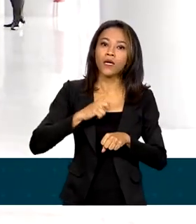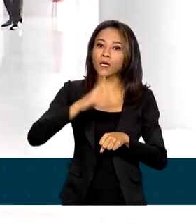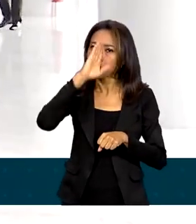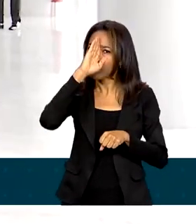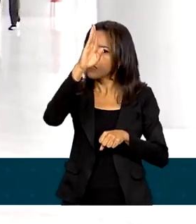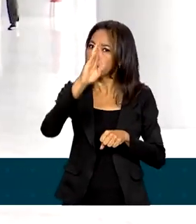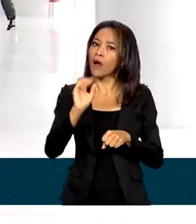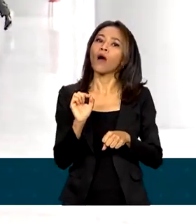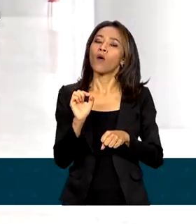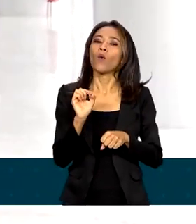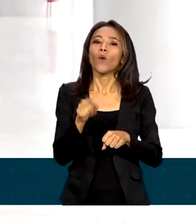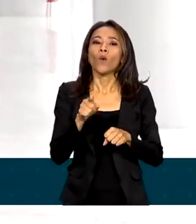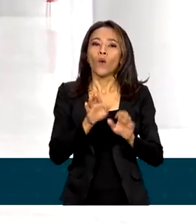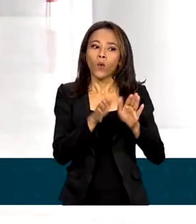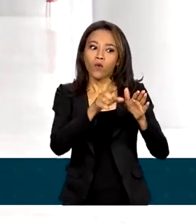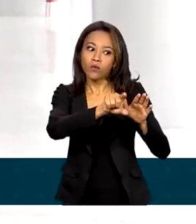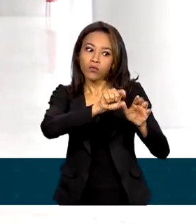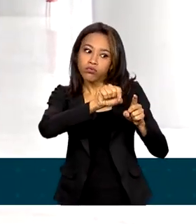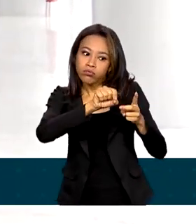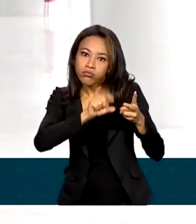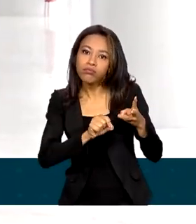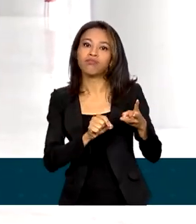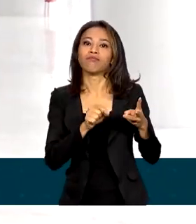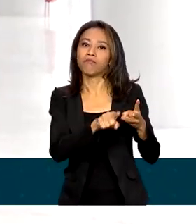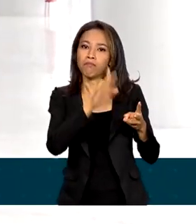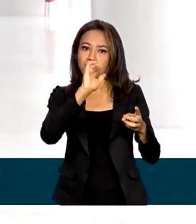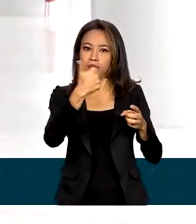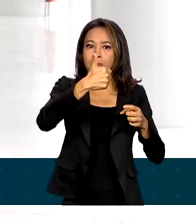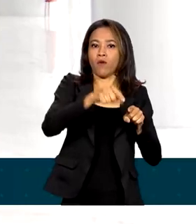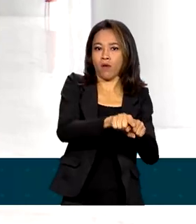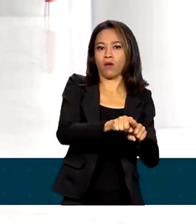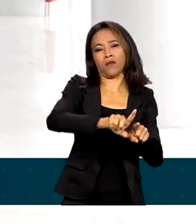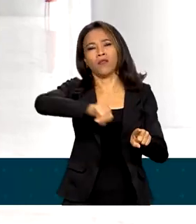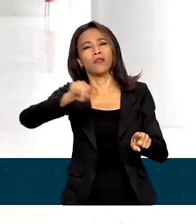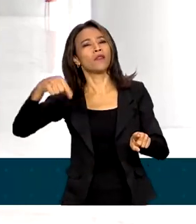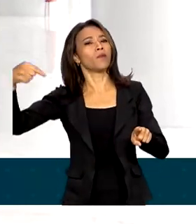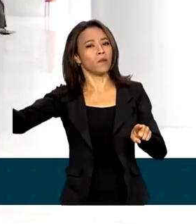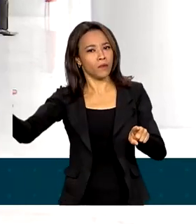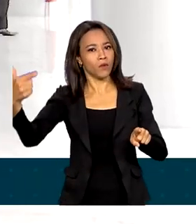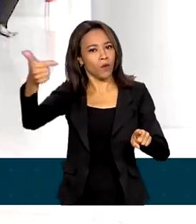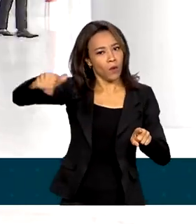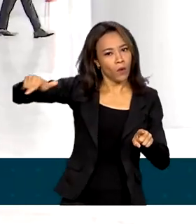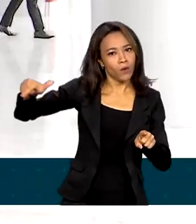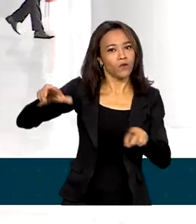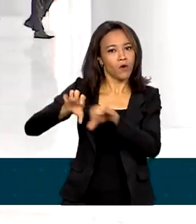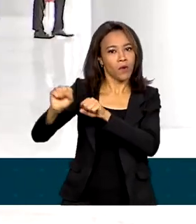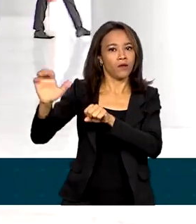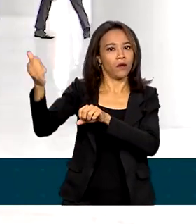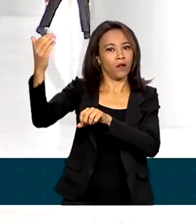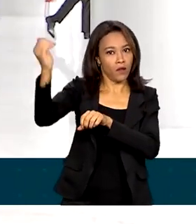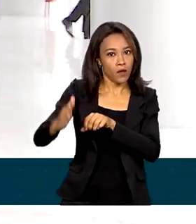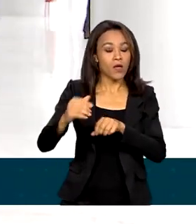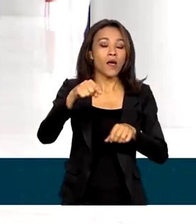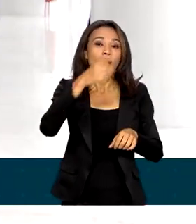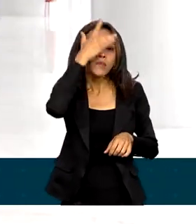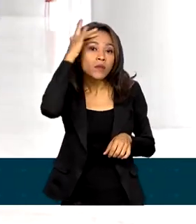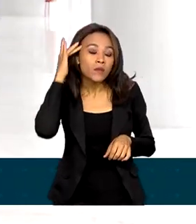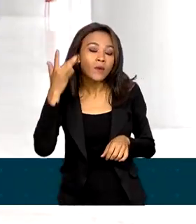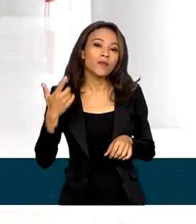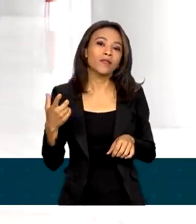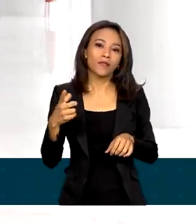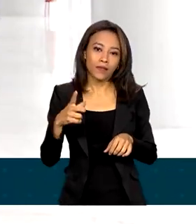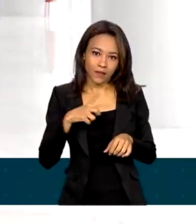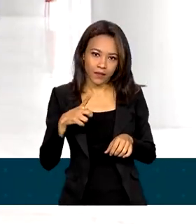E o programa também quer atrair os profissionais formados com apoio do governo federal. Os beneficiados pelo